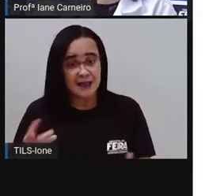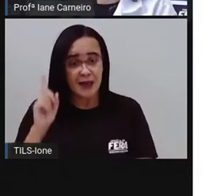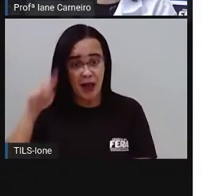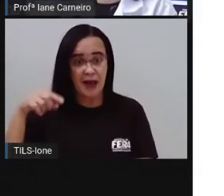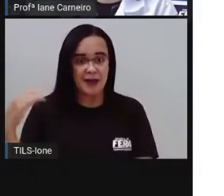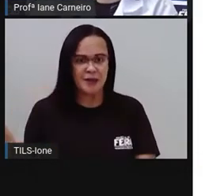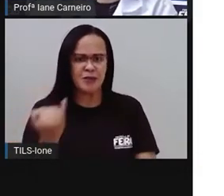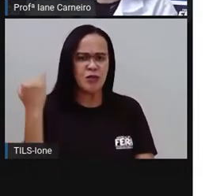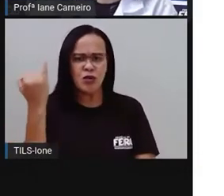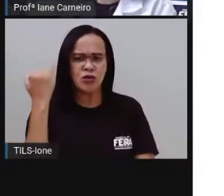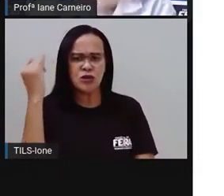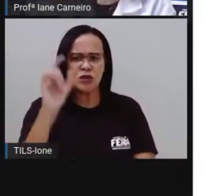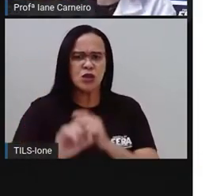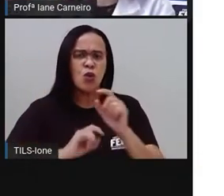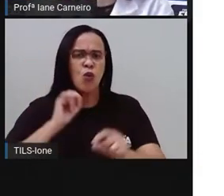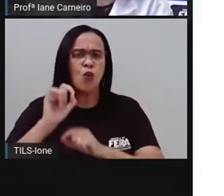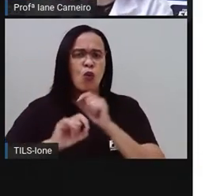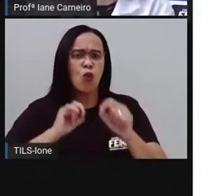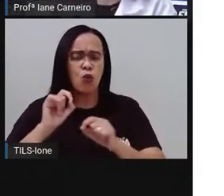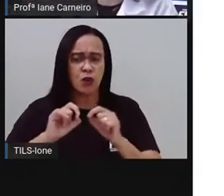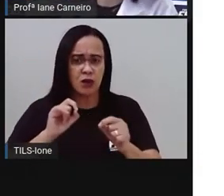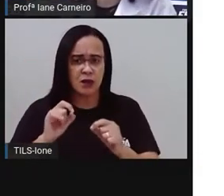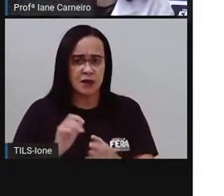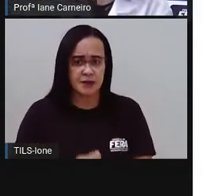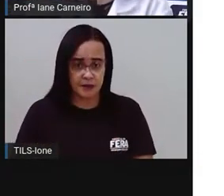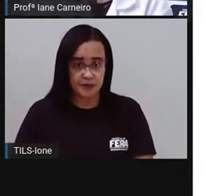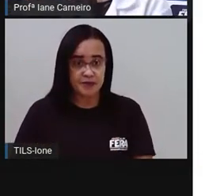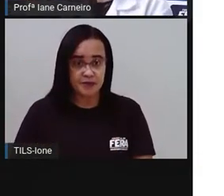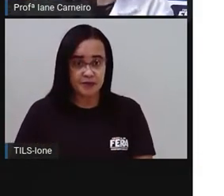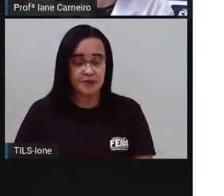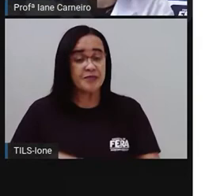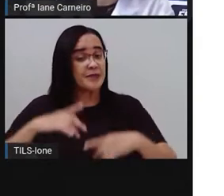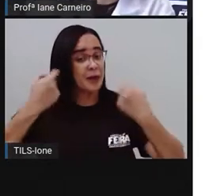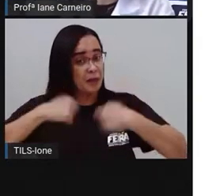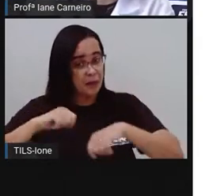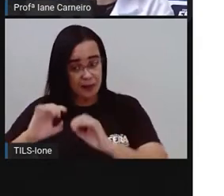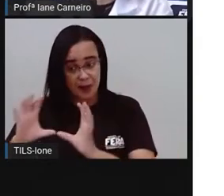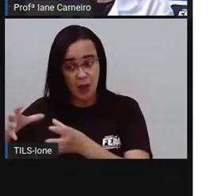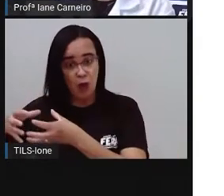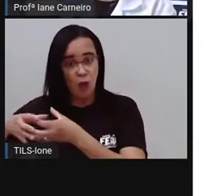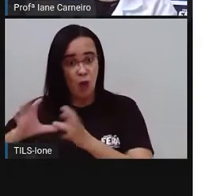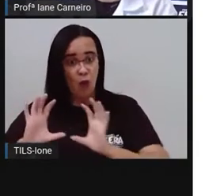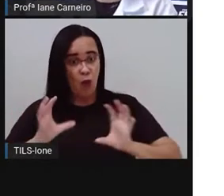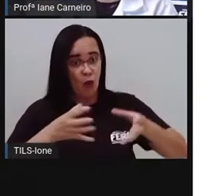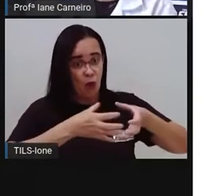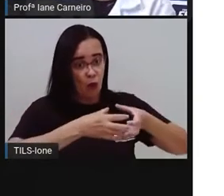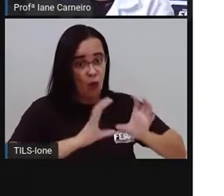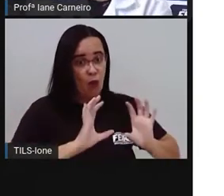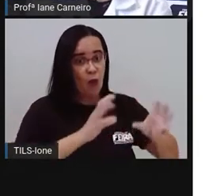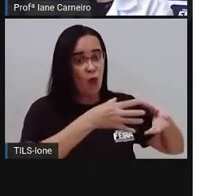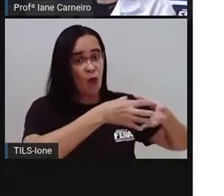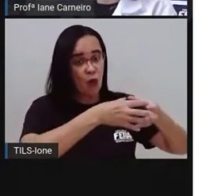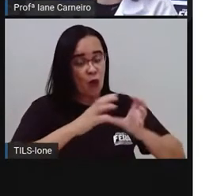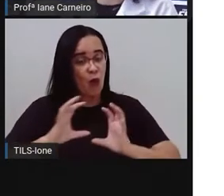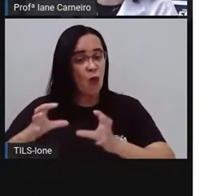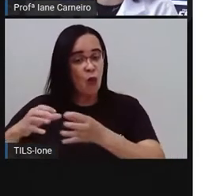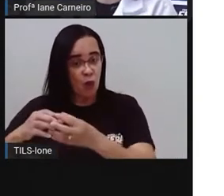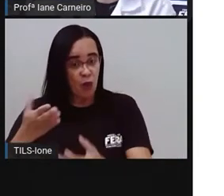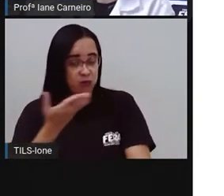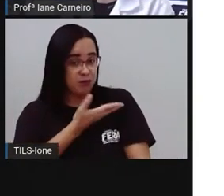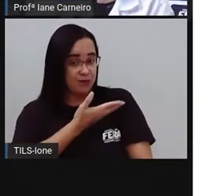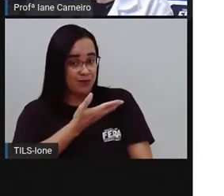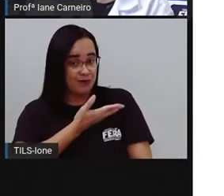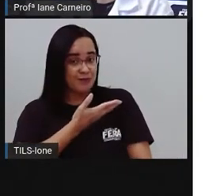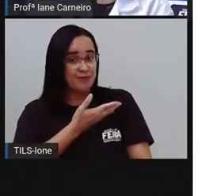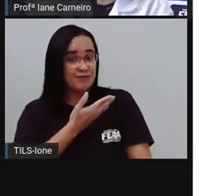construir, né? Relações de amizade com a vizinhança, né? Quando moramos muito tempo em um bairro,